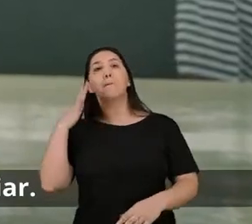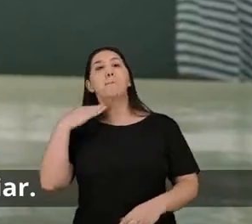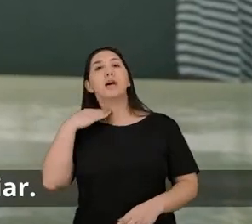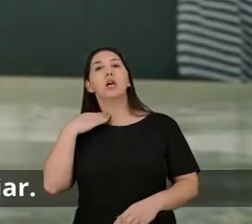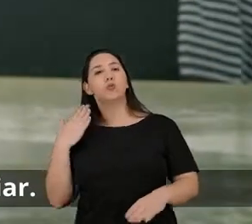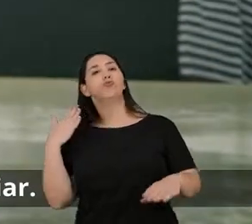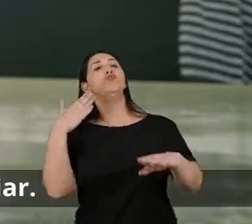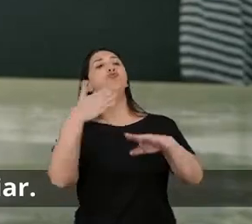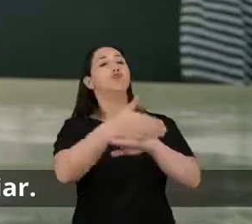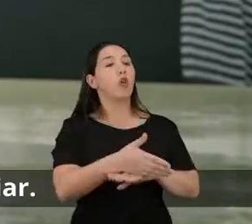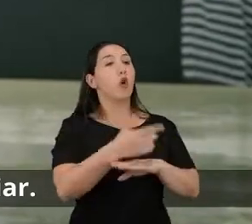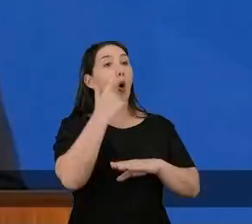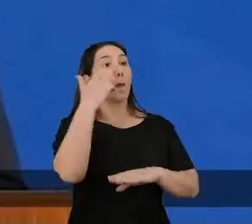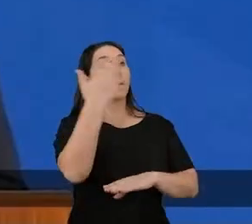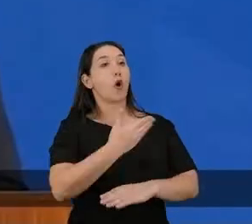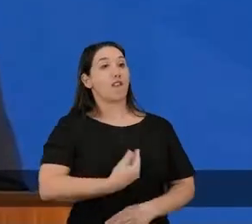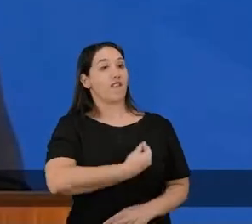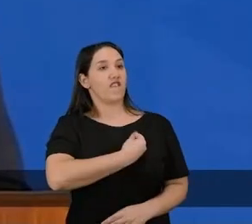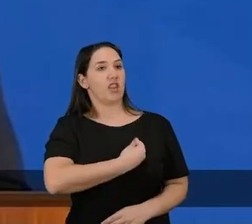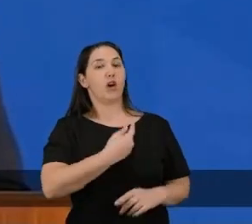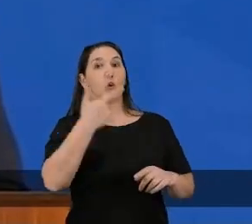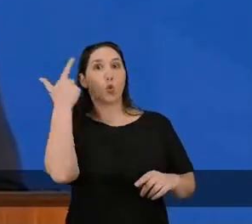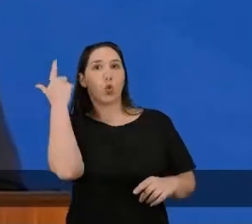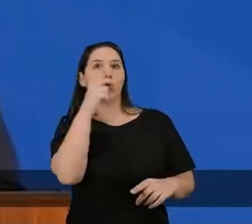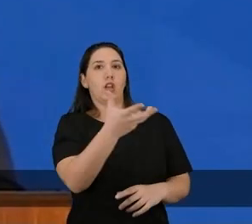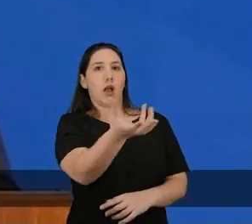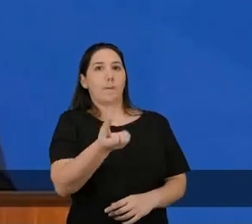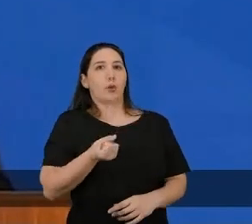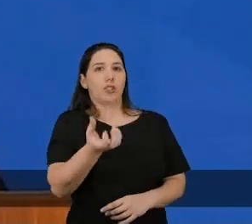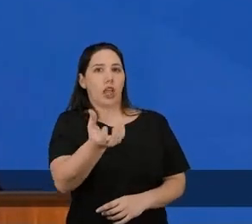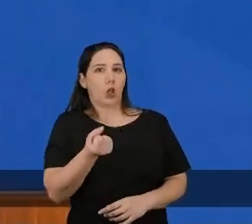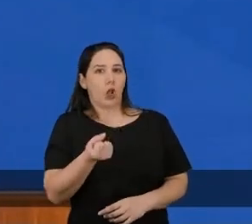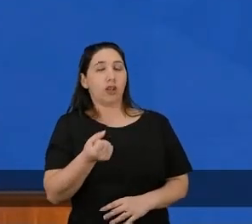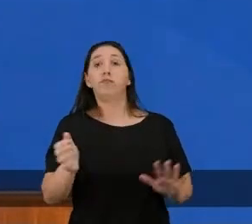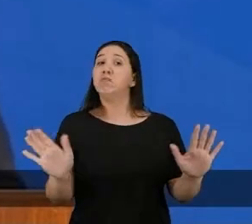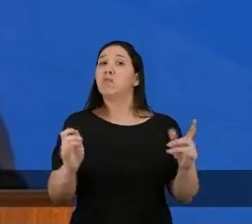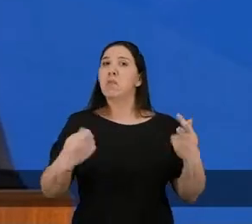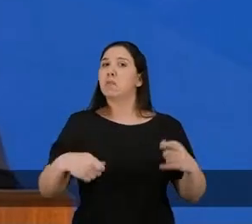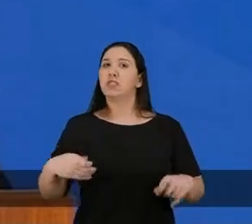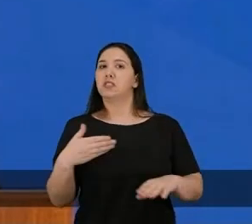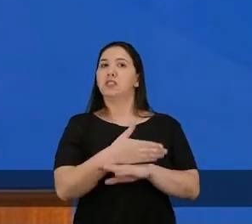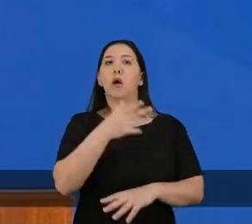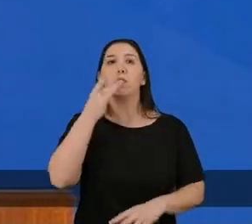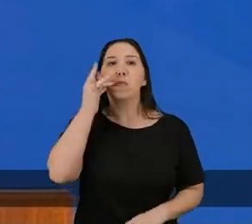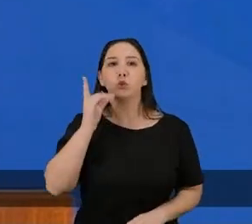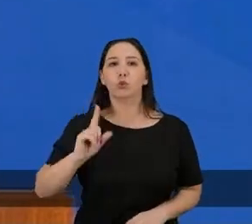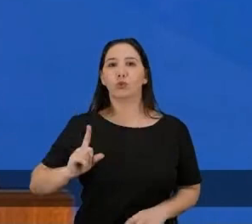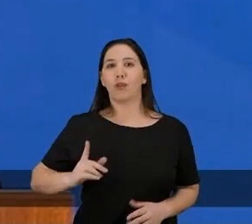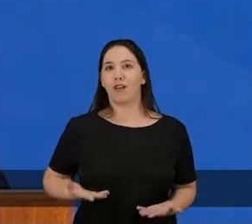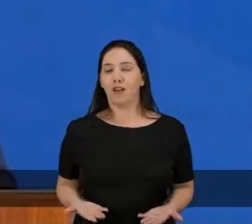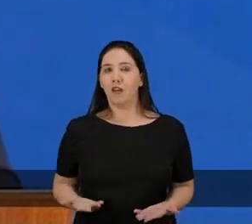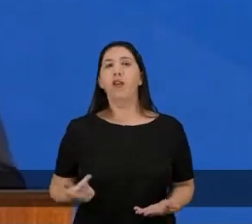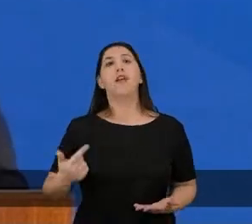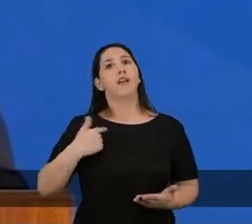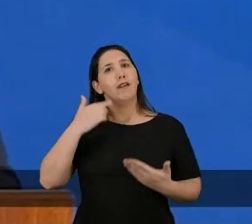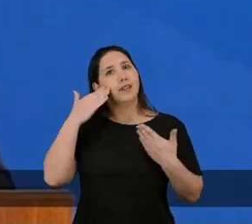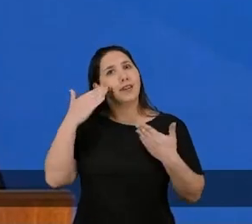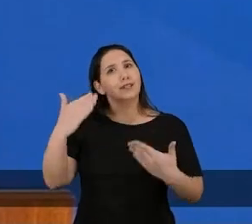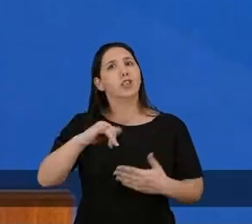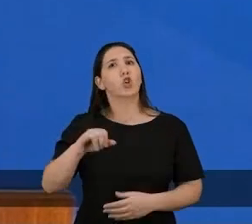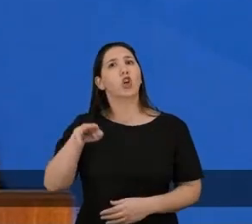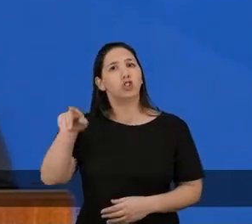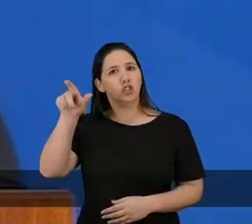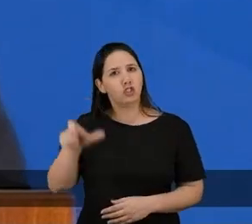Bolsonaro fez questão de elogiar. Então, Jorginho, a maior glória que nós temos nesse momento é essa tua ideia genial, o